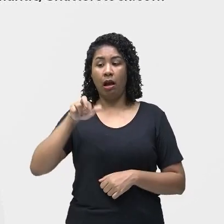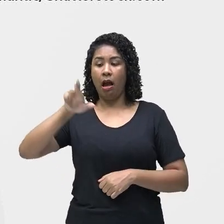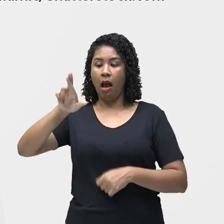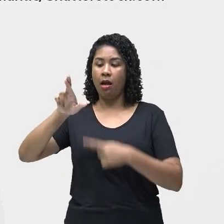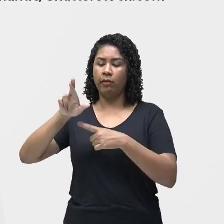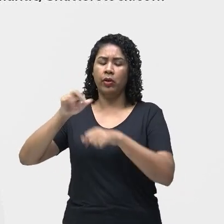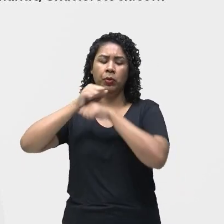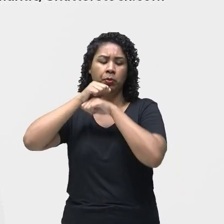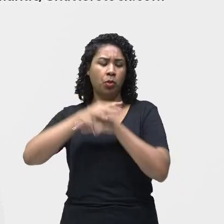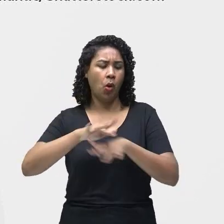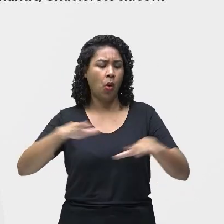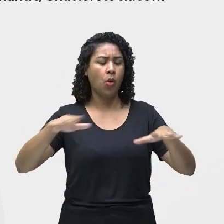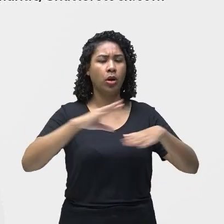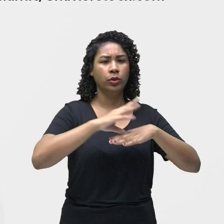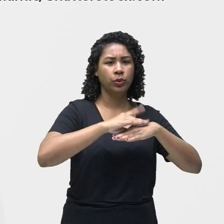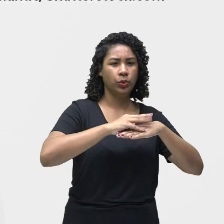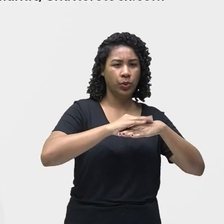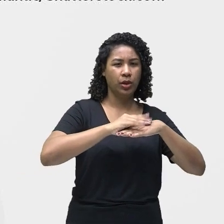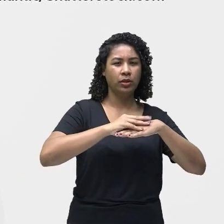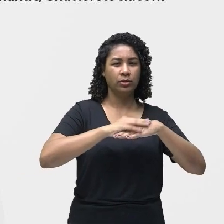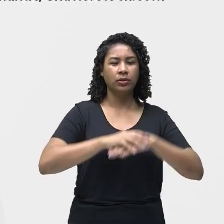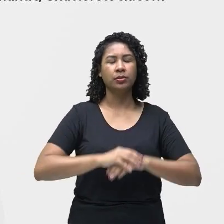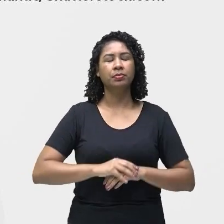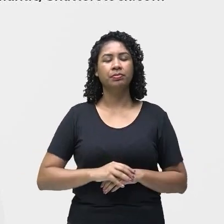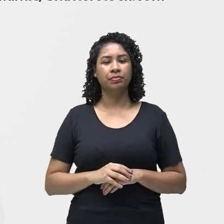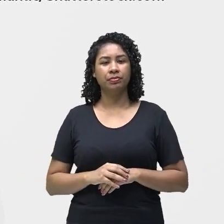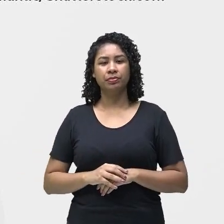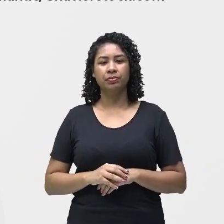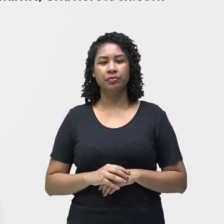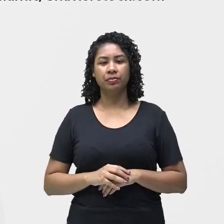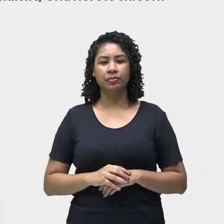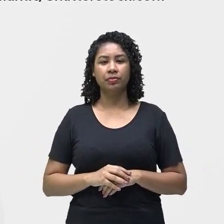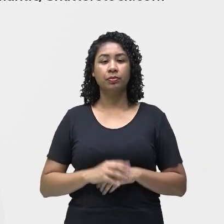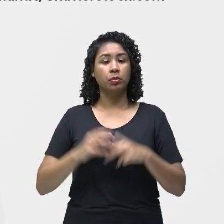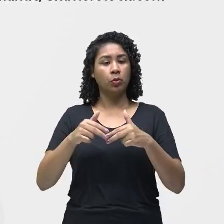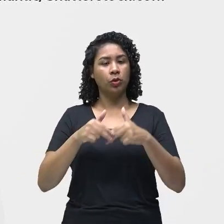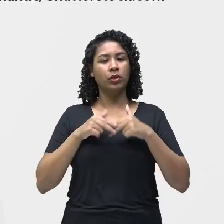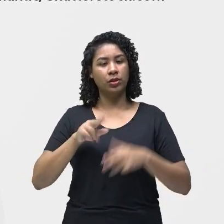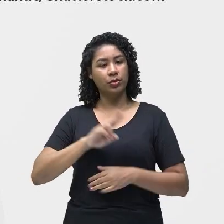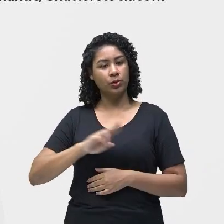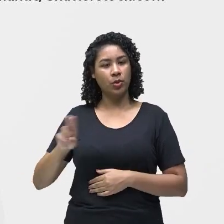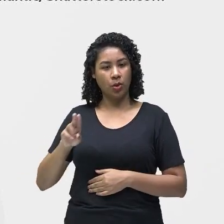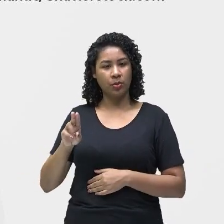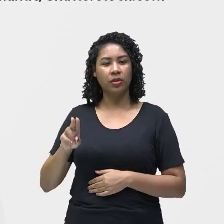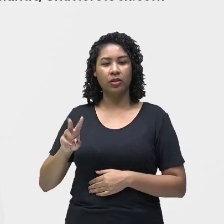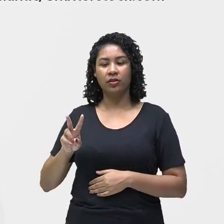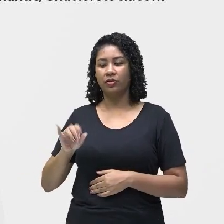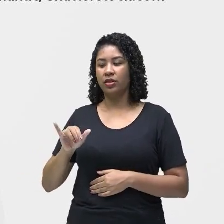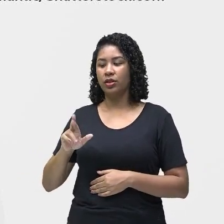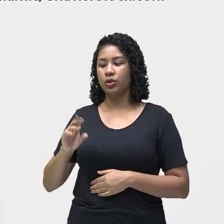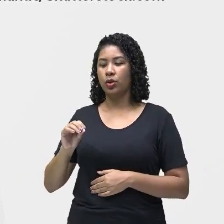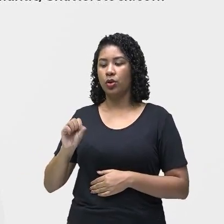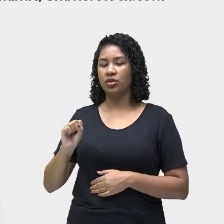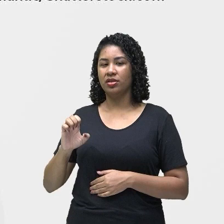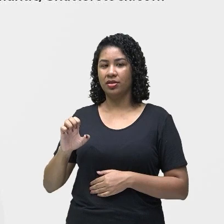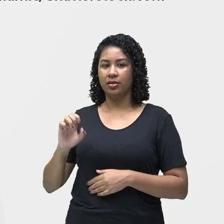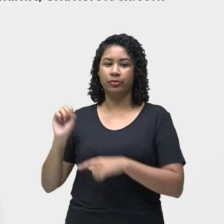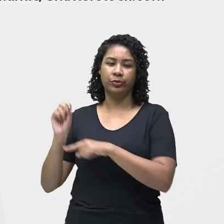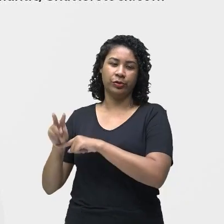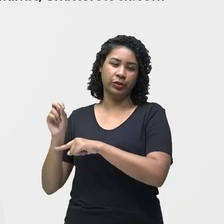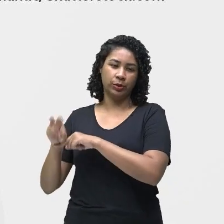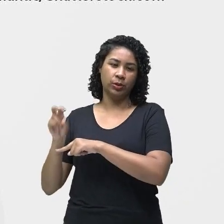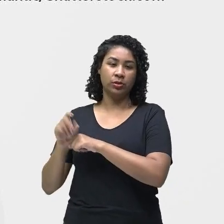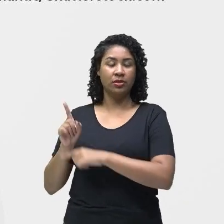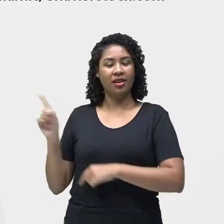ar, quando são chamadas, quando são ocasionadas por vírus, recebem os nomes de virosas. E eu trouxe para vocês aí o mais